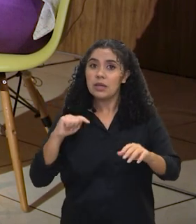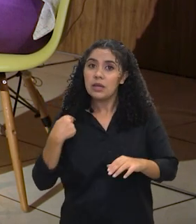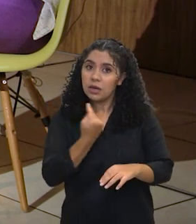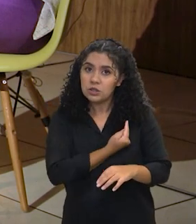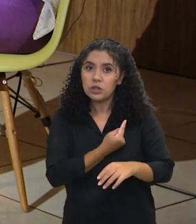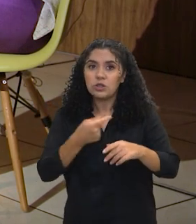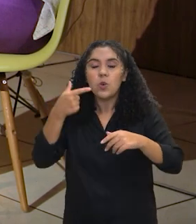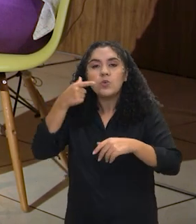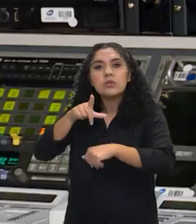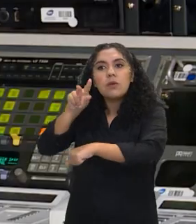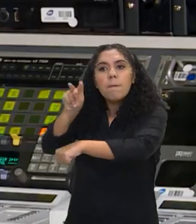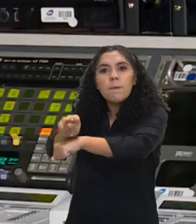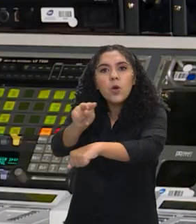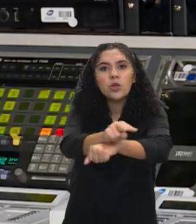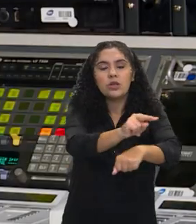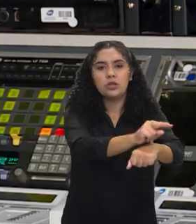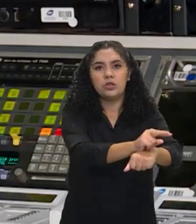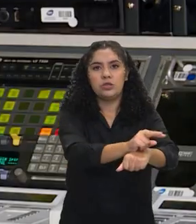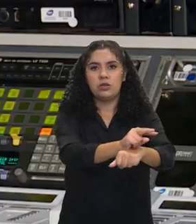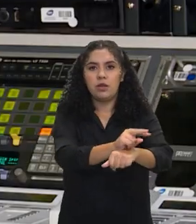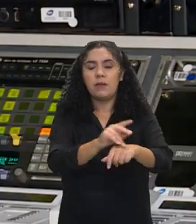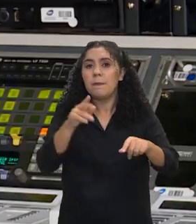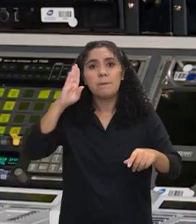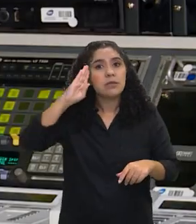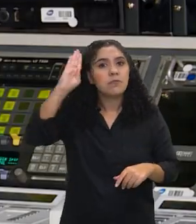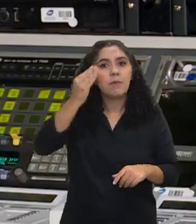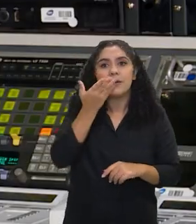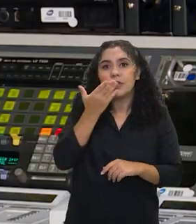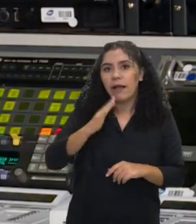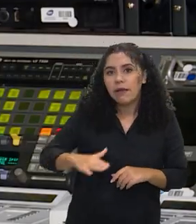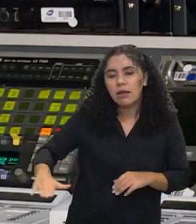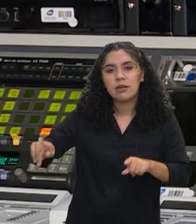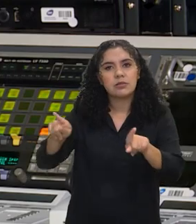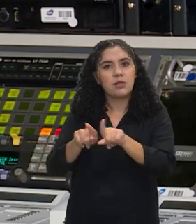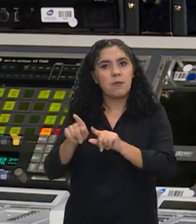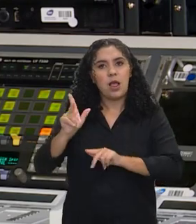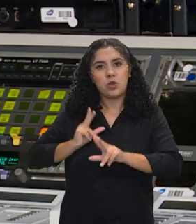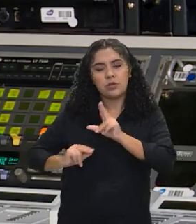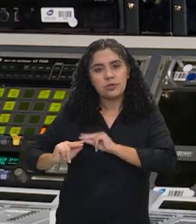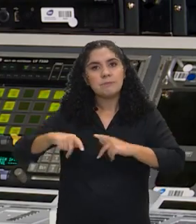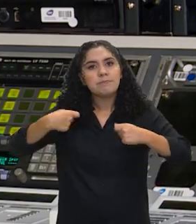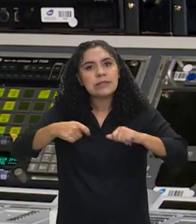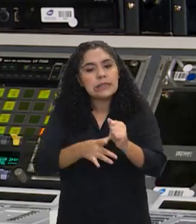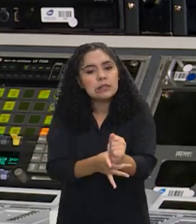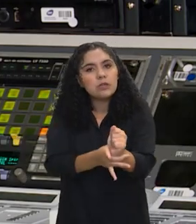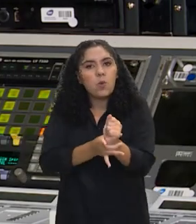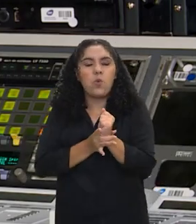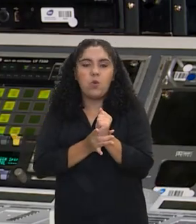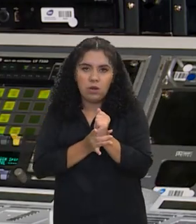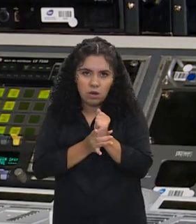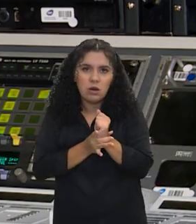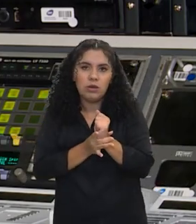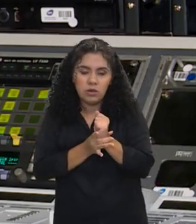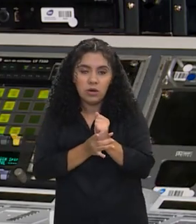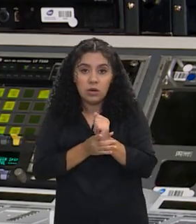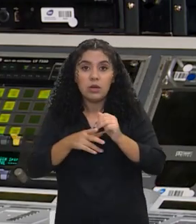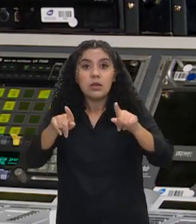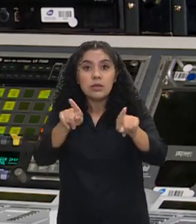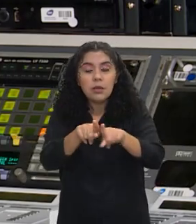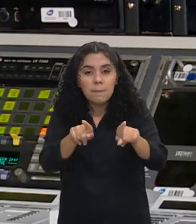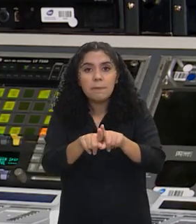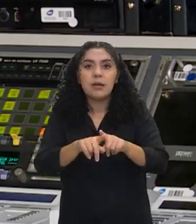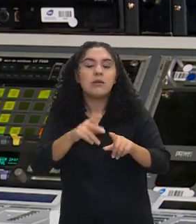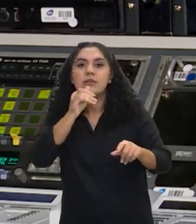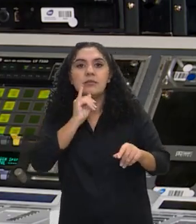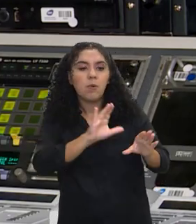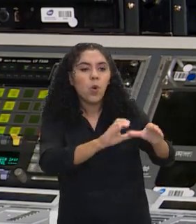tenha públicos protegidos. Nós precisamos que as nossas crianças e adolescentes estejam protegidas e seguras no ambiente online. Nós precisamos que os públicos